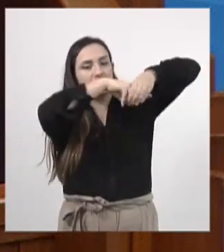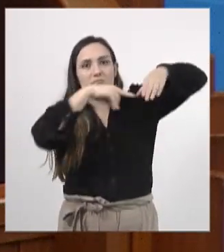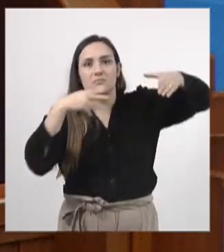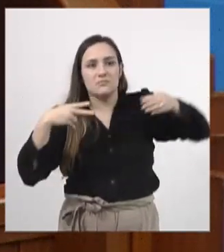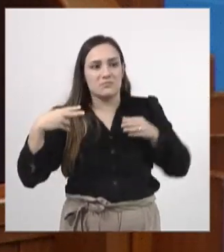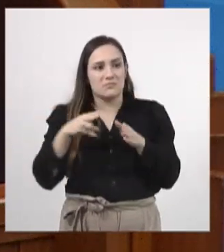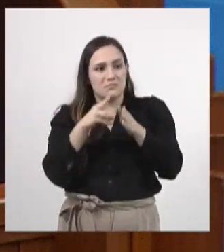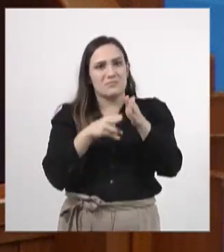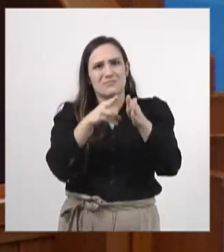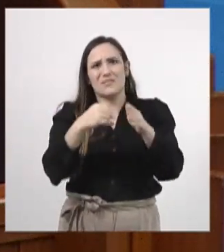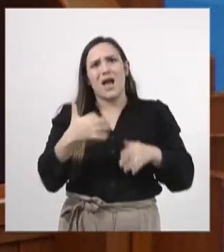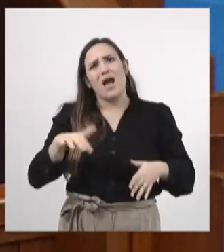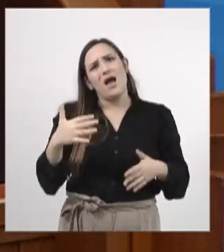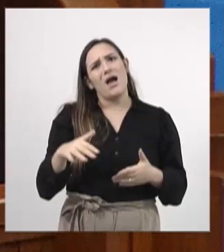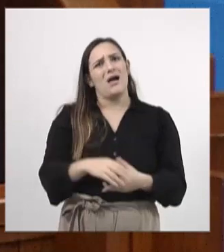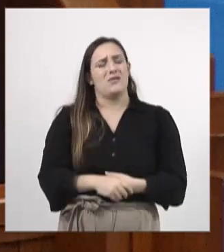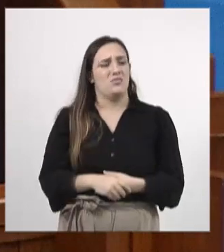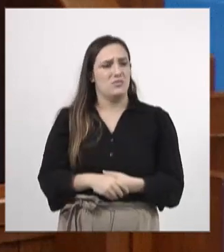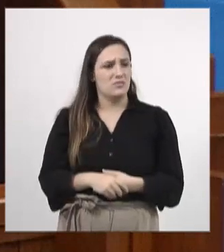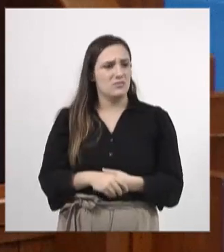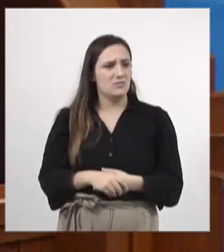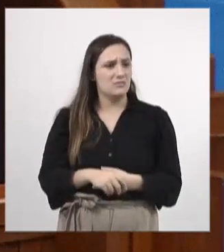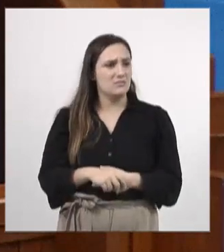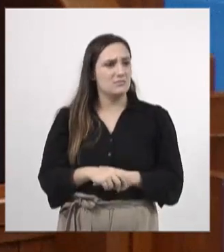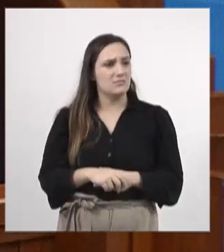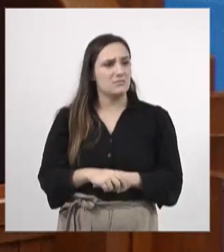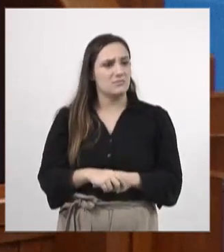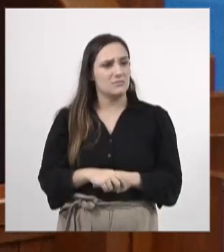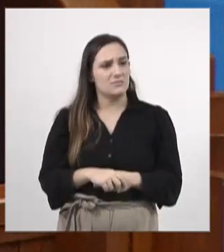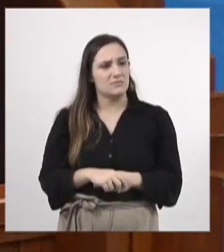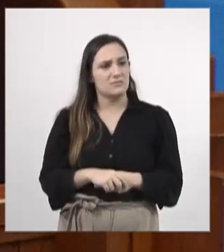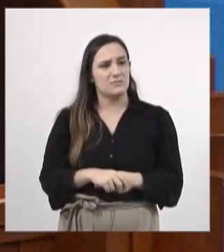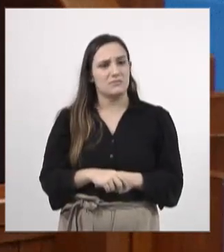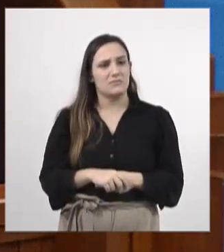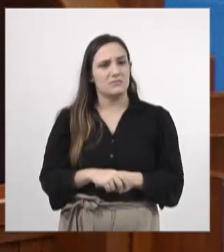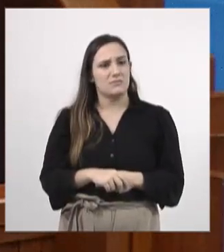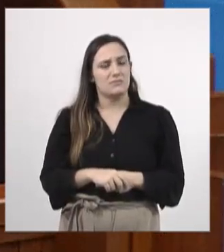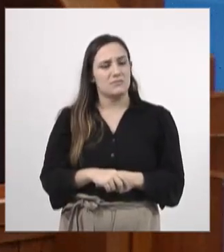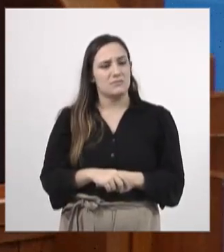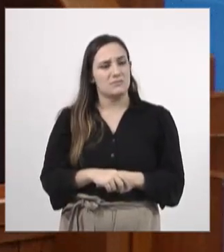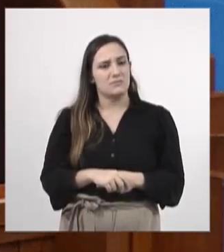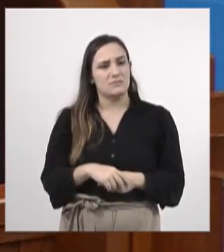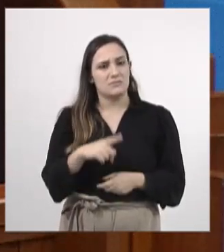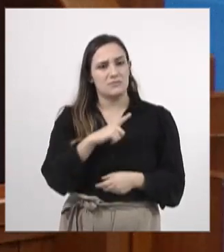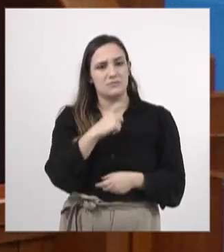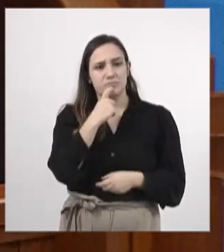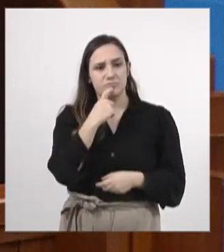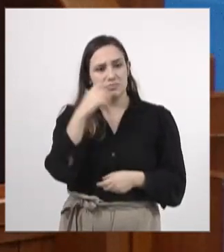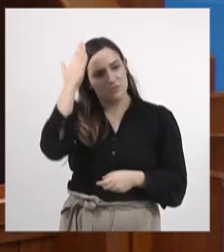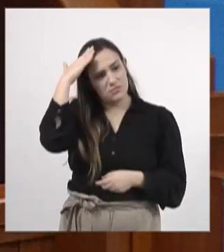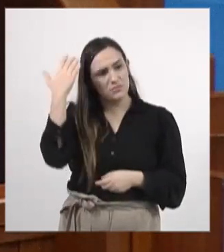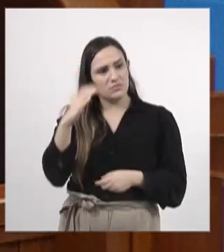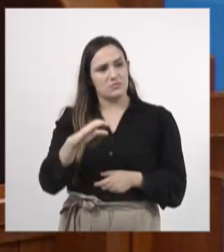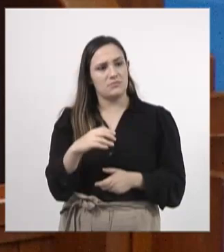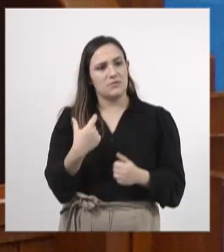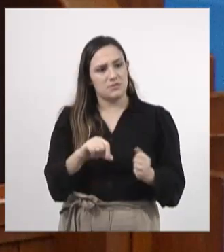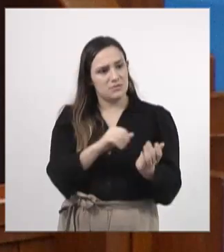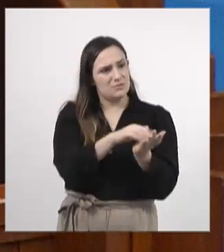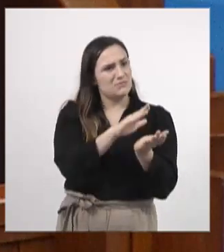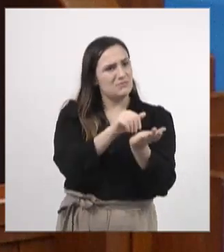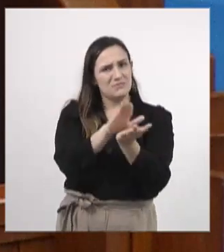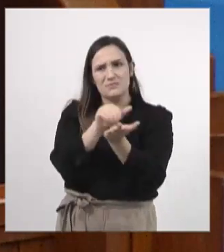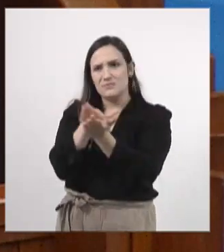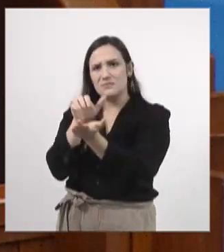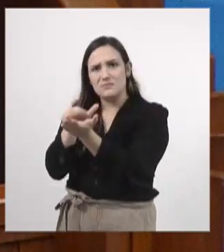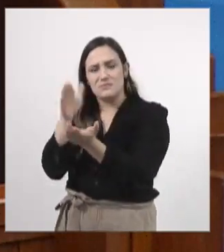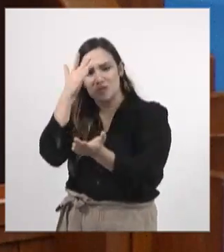investimento caríssimo. Ah, precisa também desapropriar áreas no entorno de Curitiba. vocês imaginem o que é o custo de